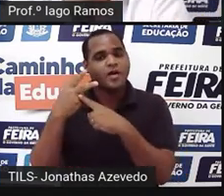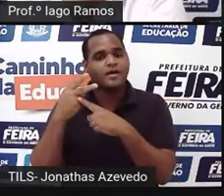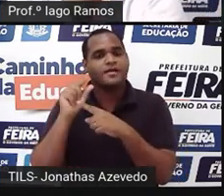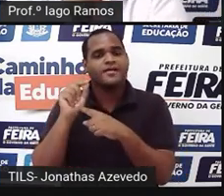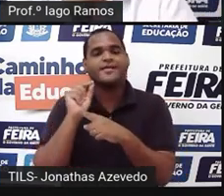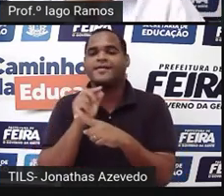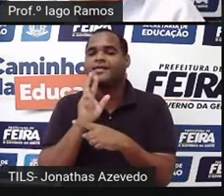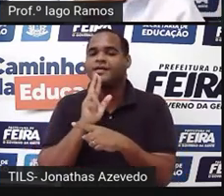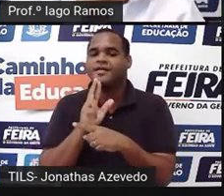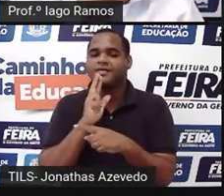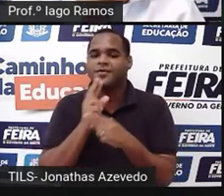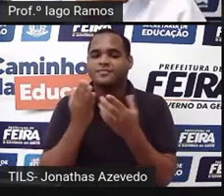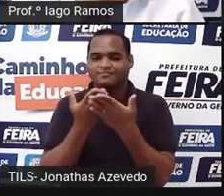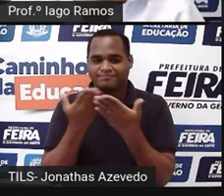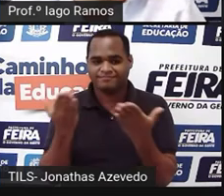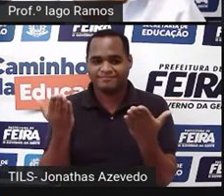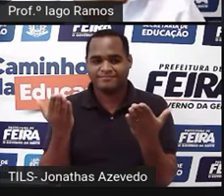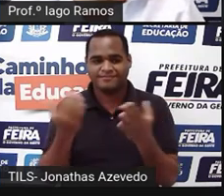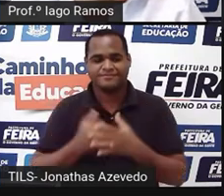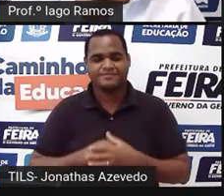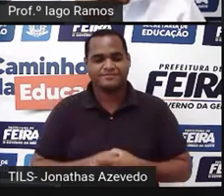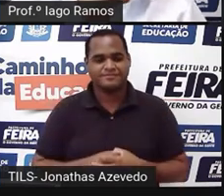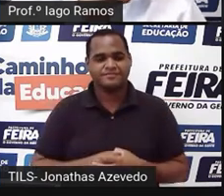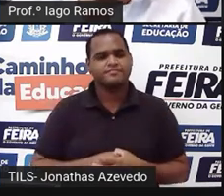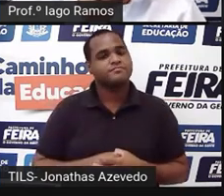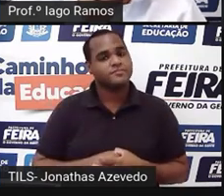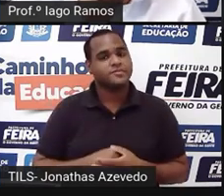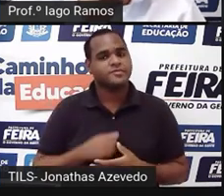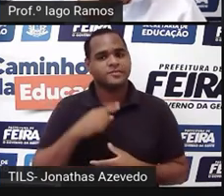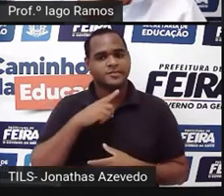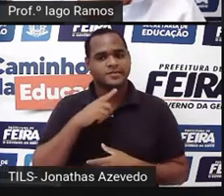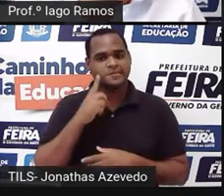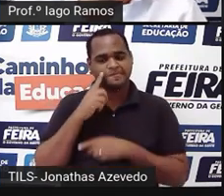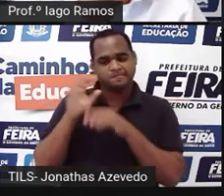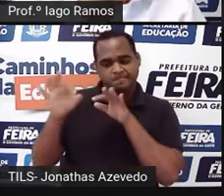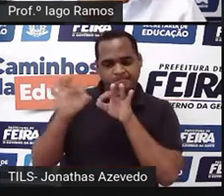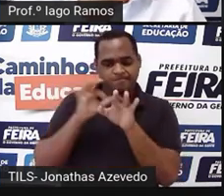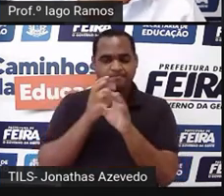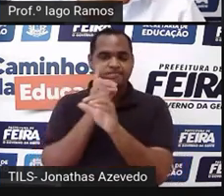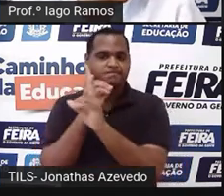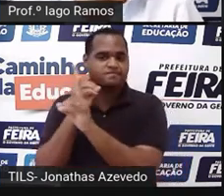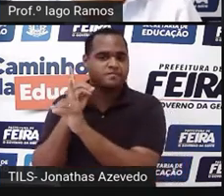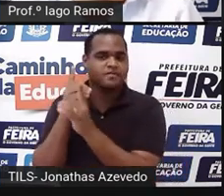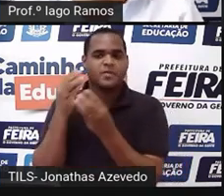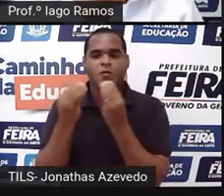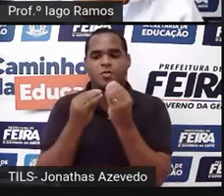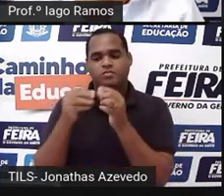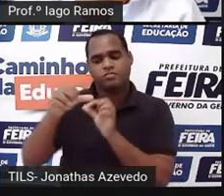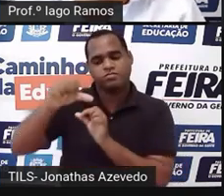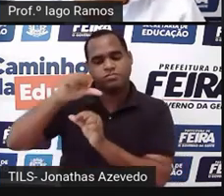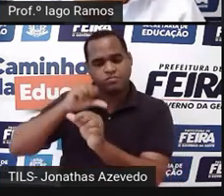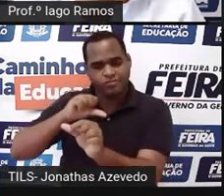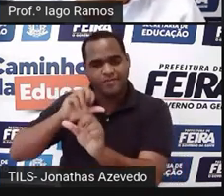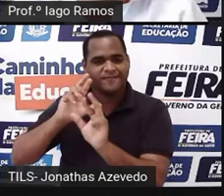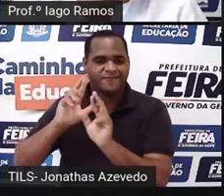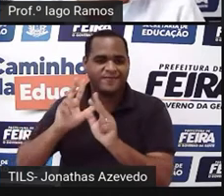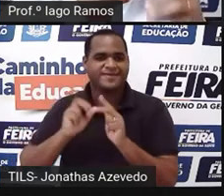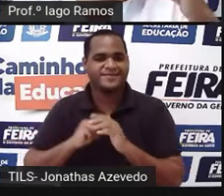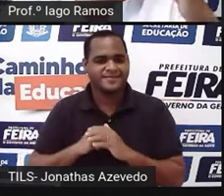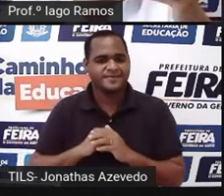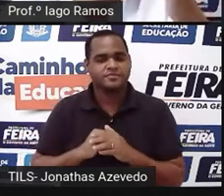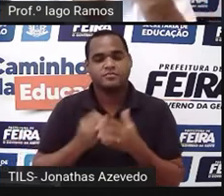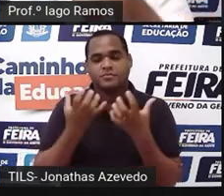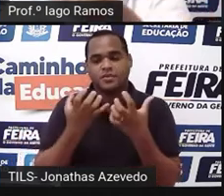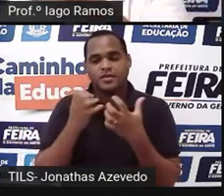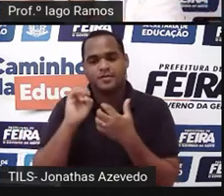o resultado seja 6.084. A gente só faz, consegue encontrar isso pela operação inversa, tá bom? Então, se eu quero um